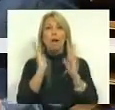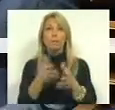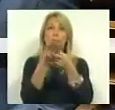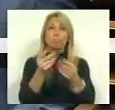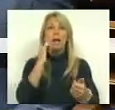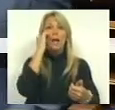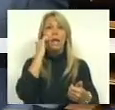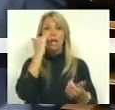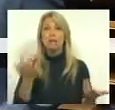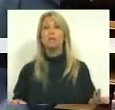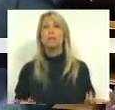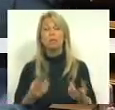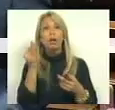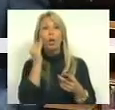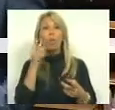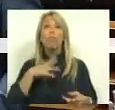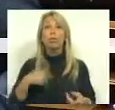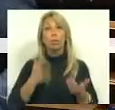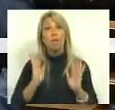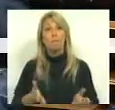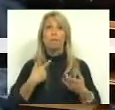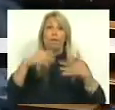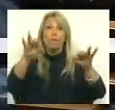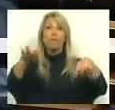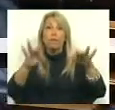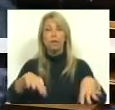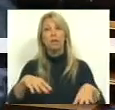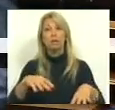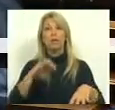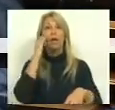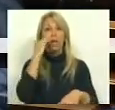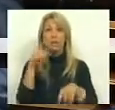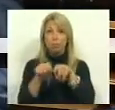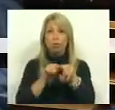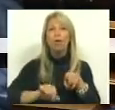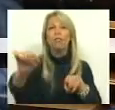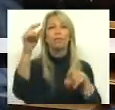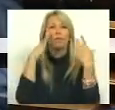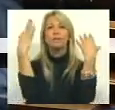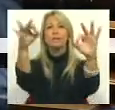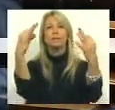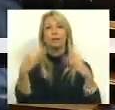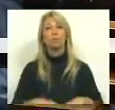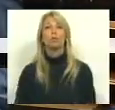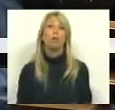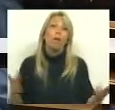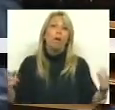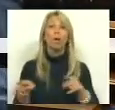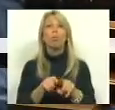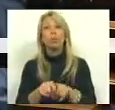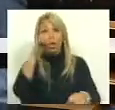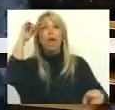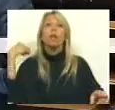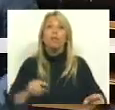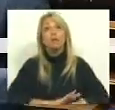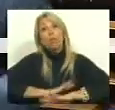Portugal deve sair desta crise. A sua política é simples, é a política do custe o que custar.